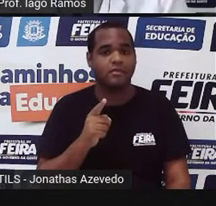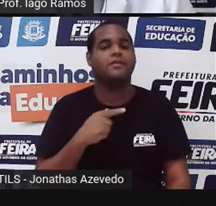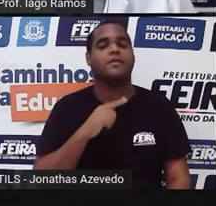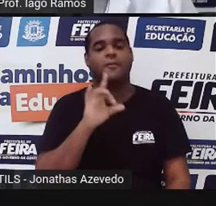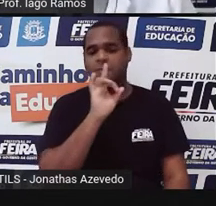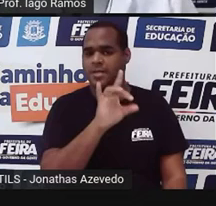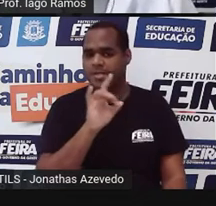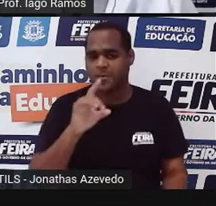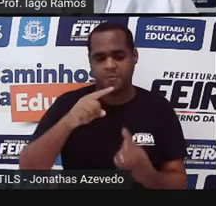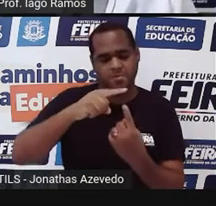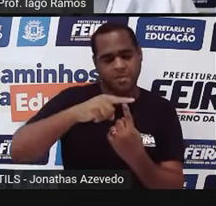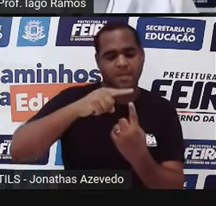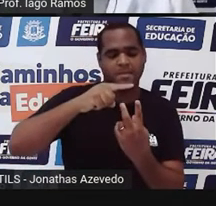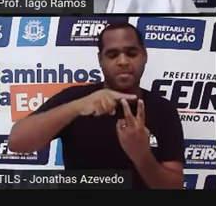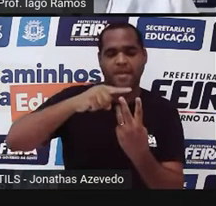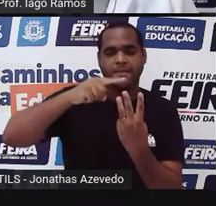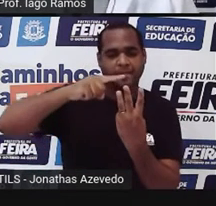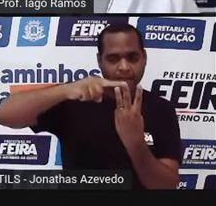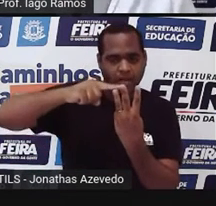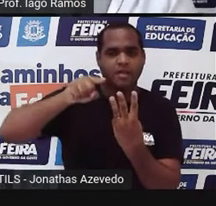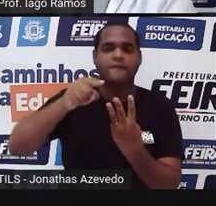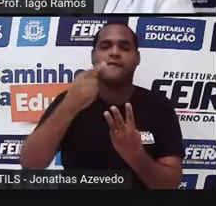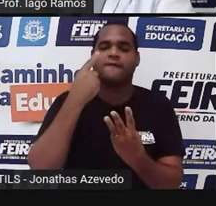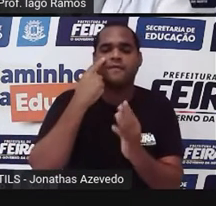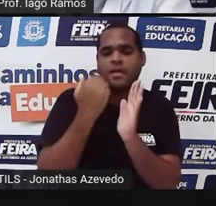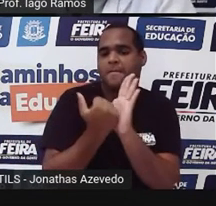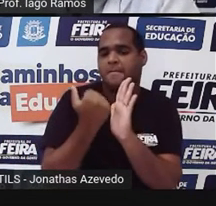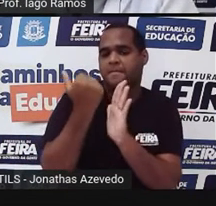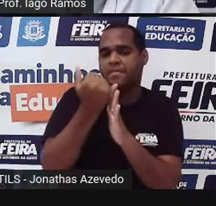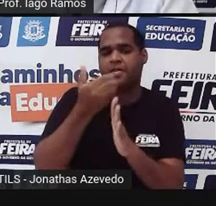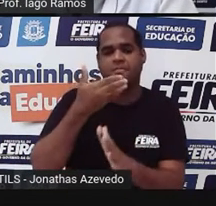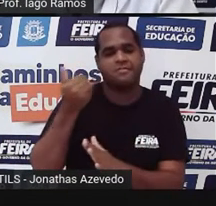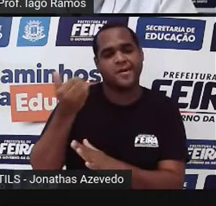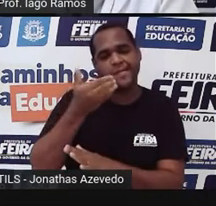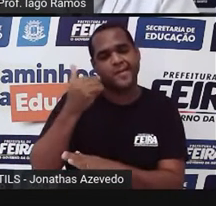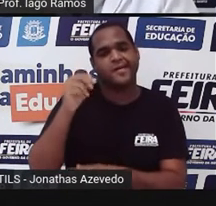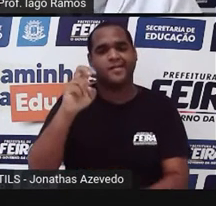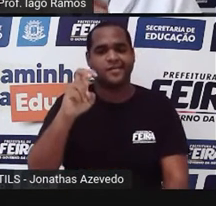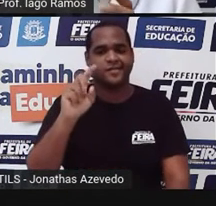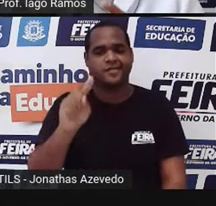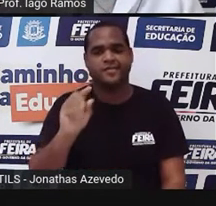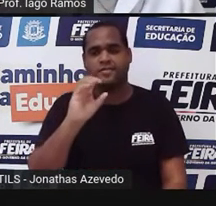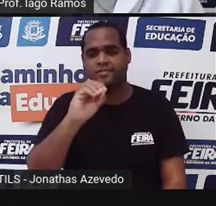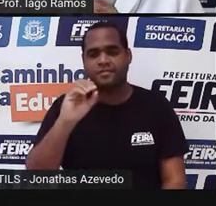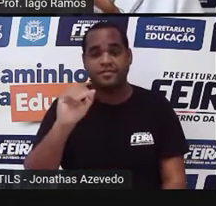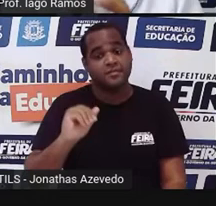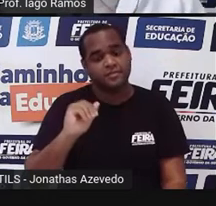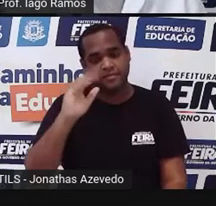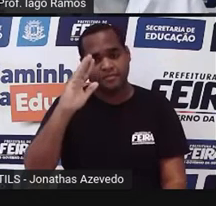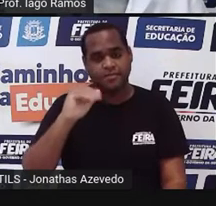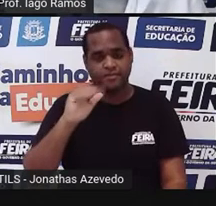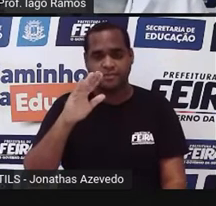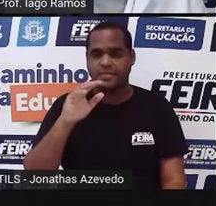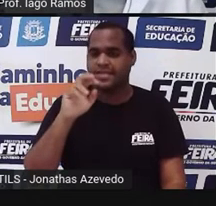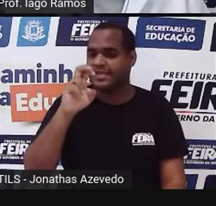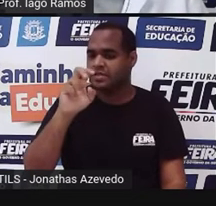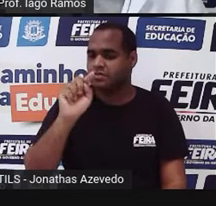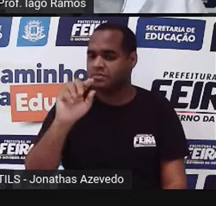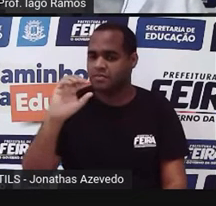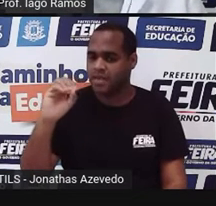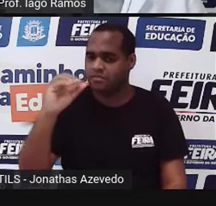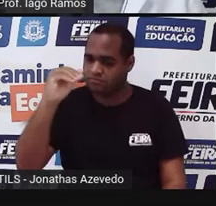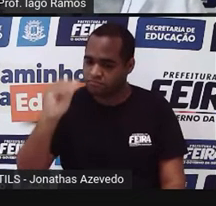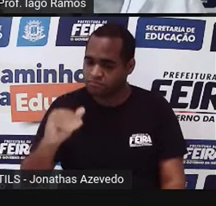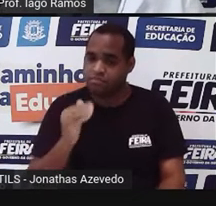unidade a gente olha que são notas maiores que 5, né? E a gente considerou que de 5 para baixo é